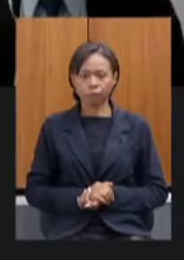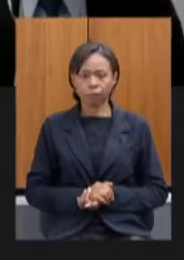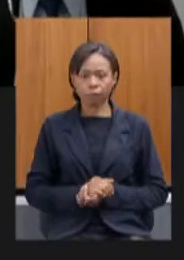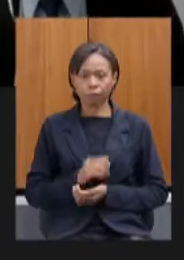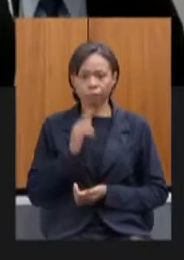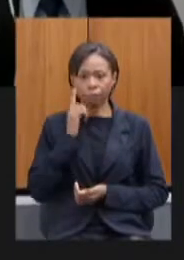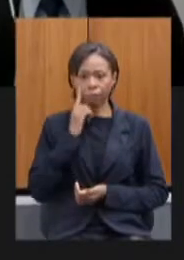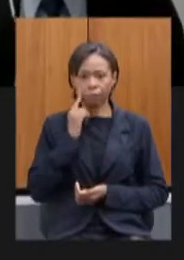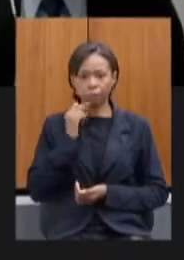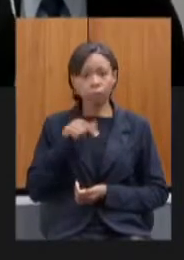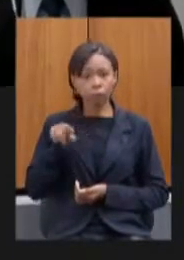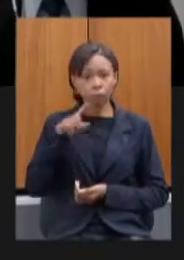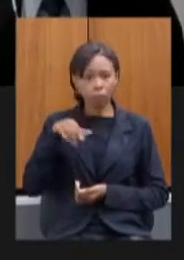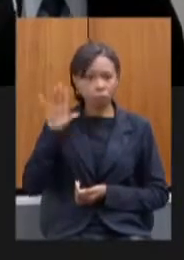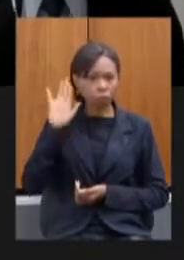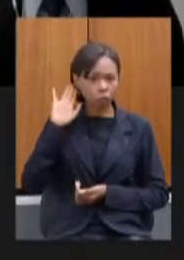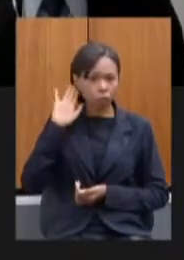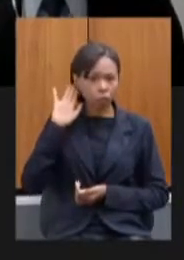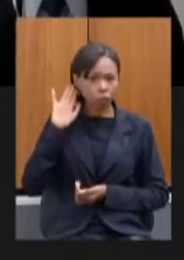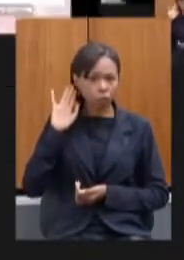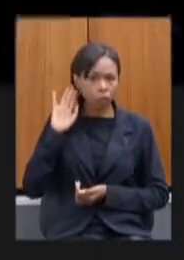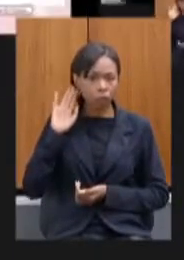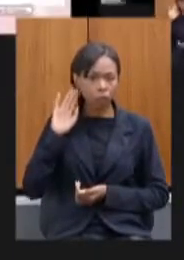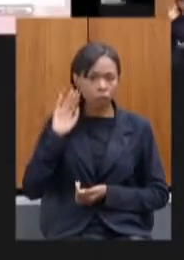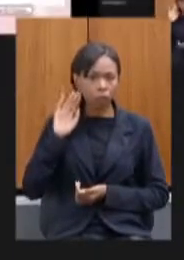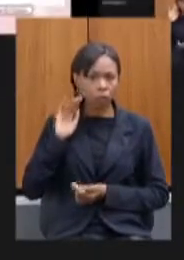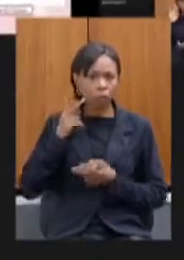os senhores estão me ouvindo travou